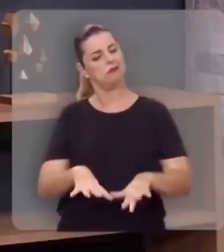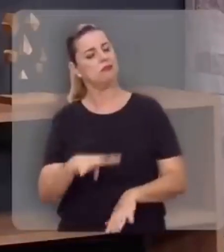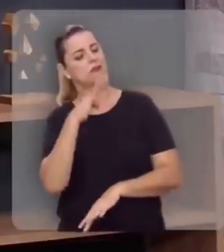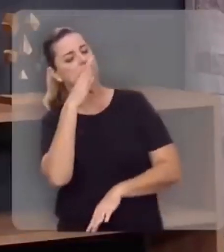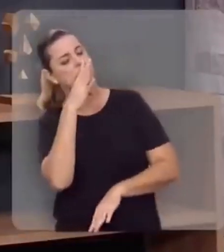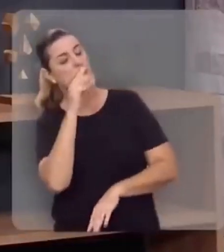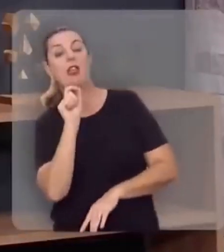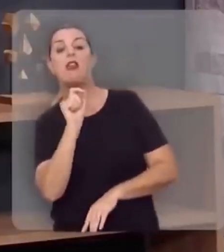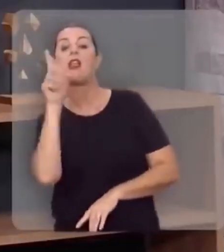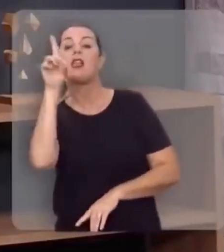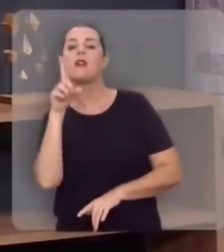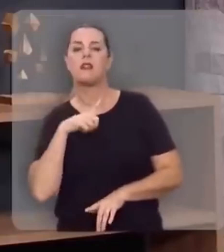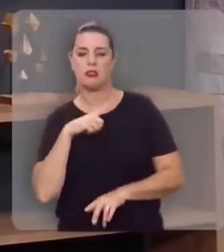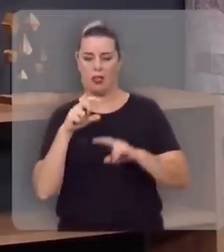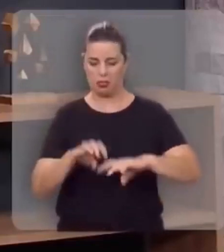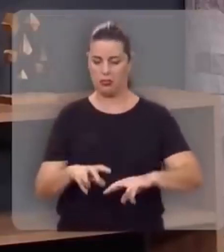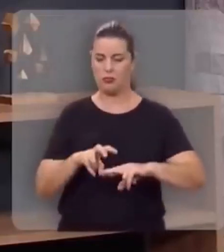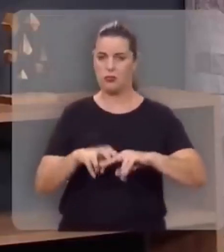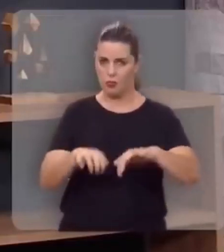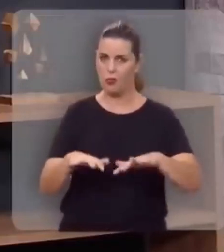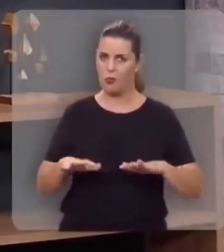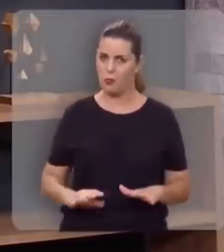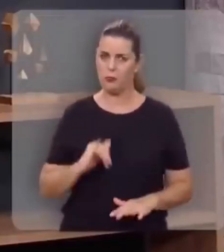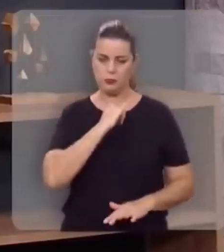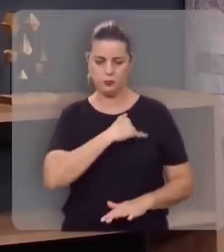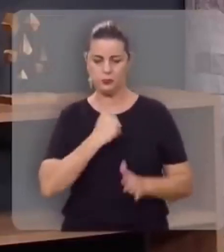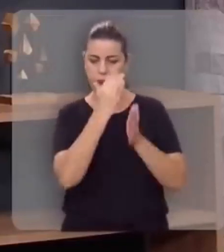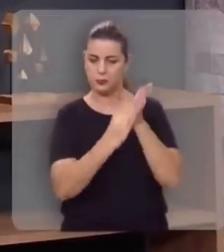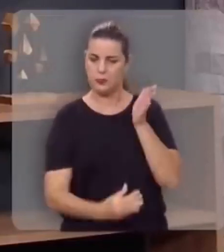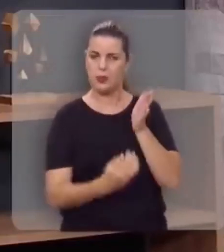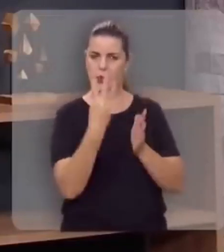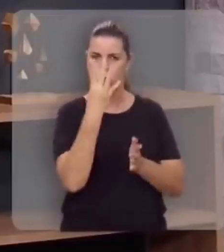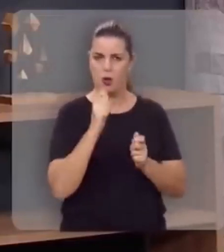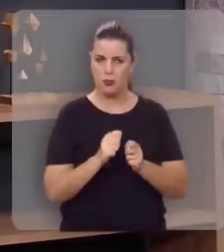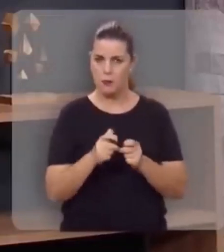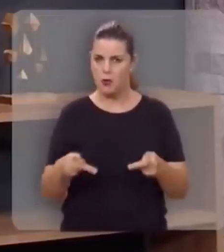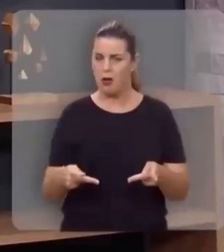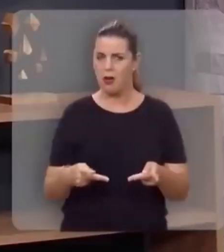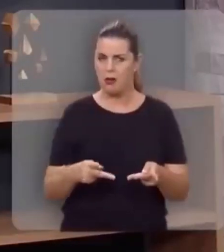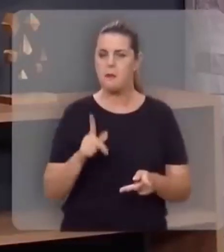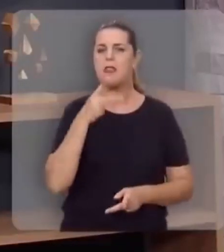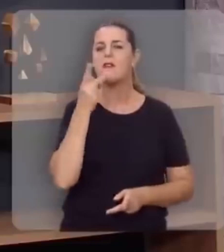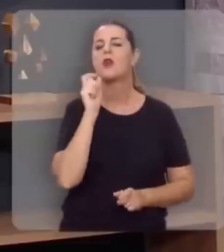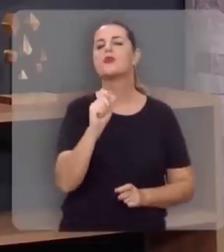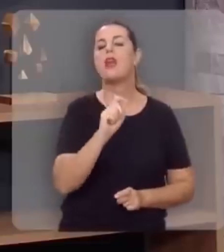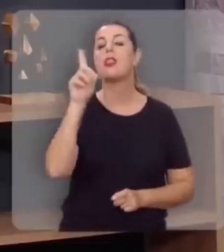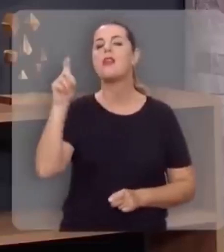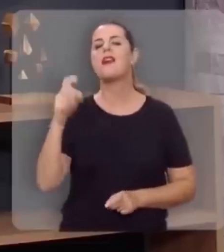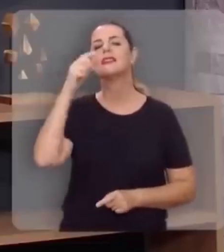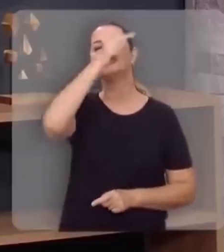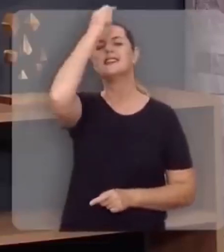Quem é este Deus que está no trono? João vai descrever no capítulo 4 de Apocalipse, que ele é o Deus Santo,